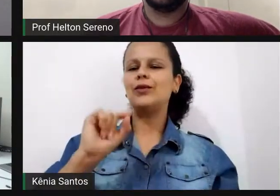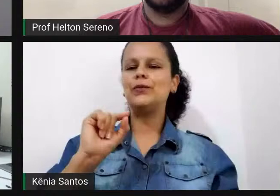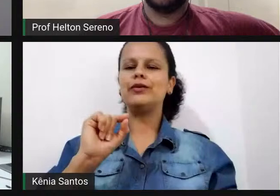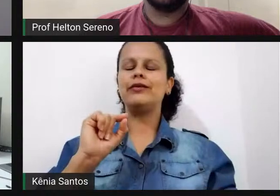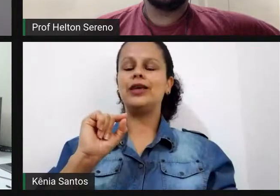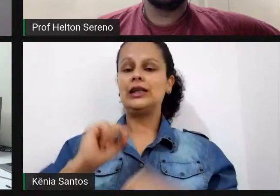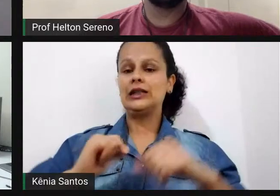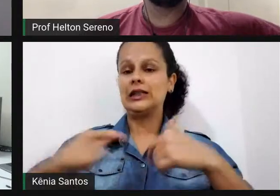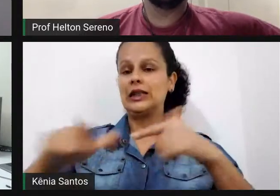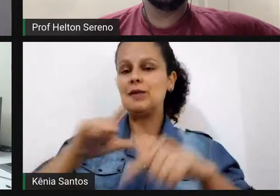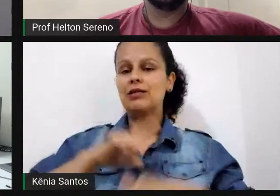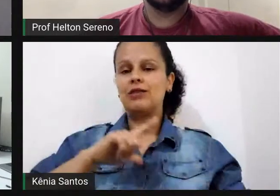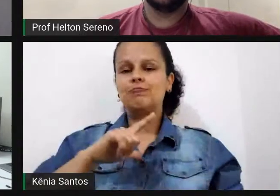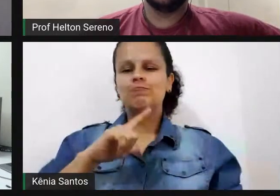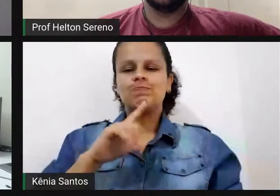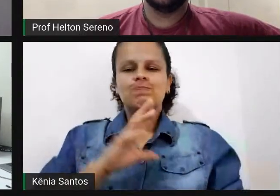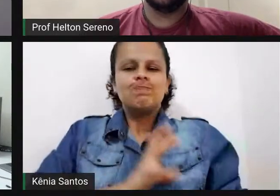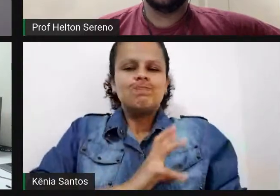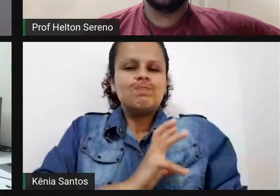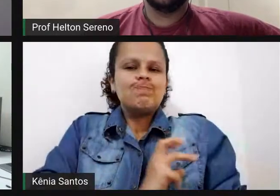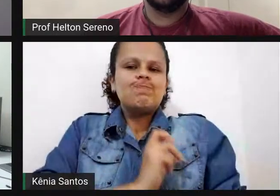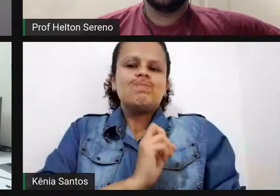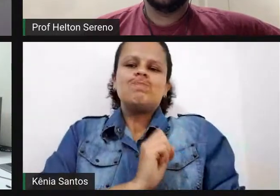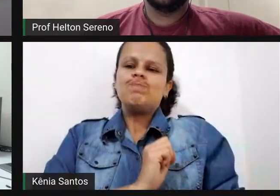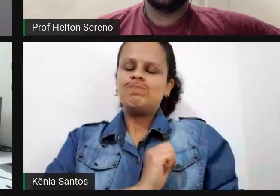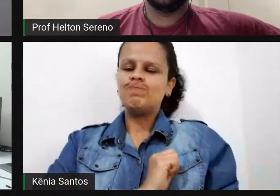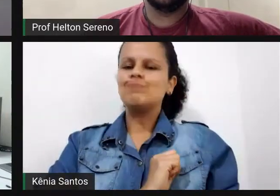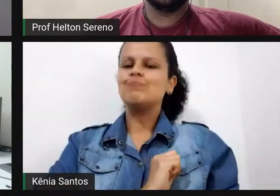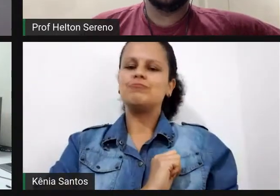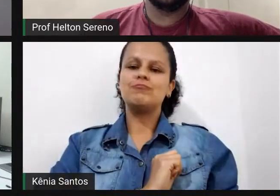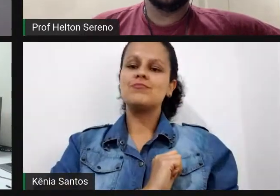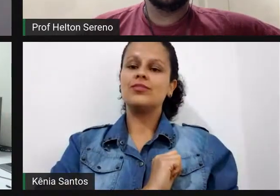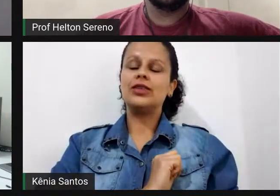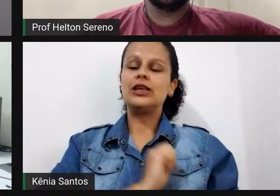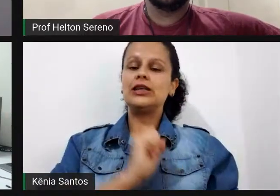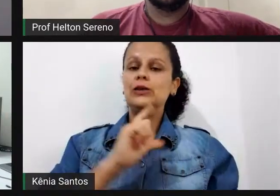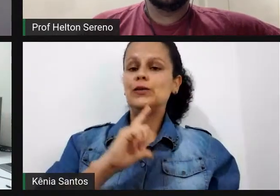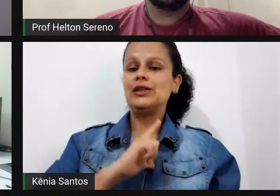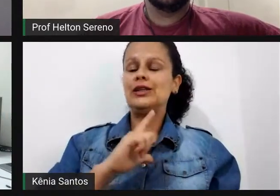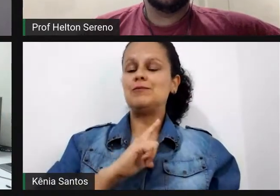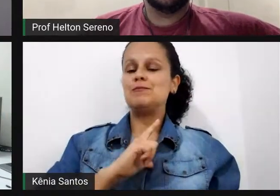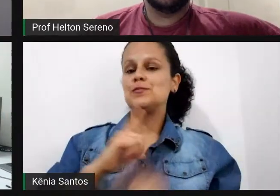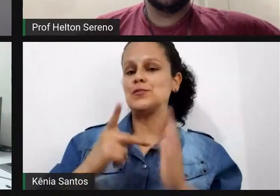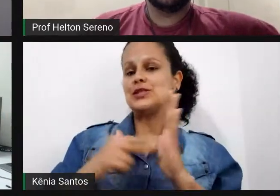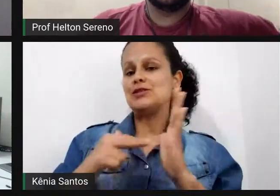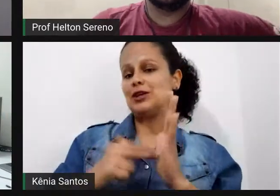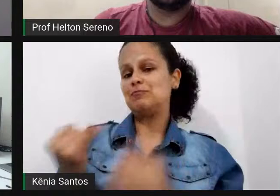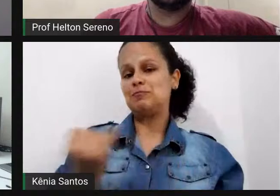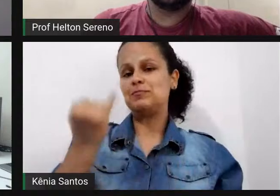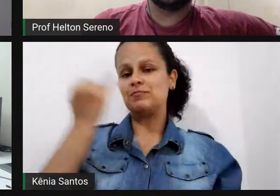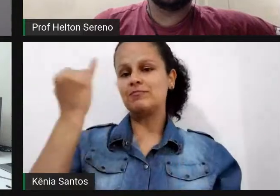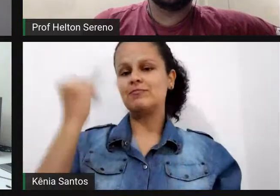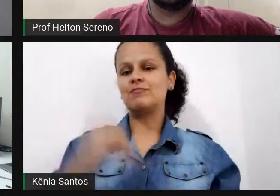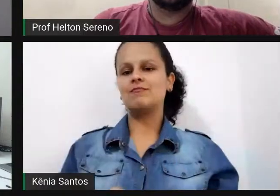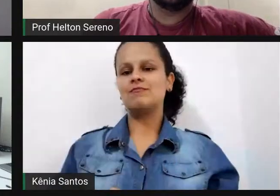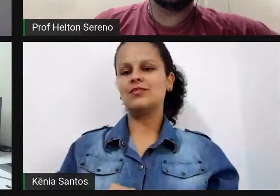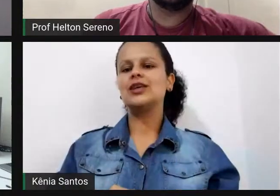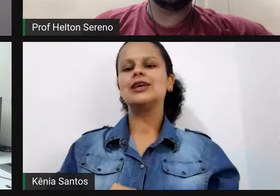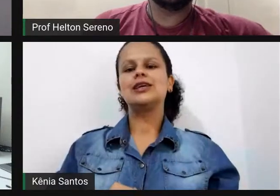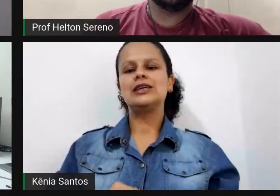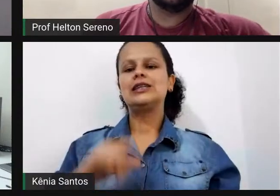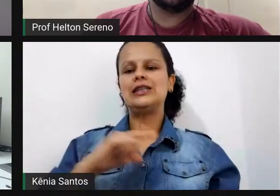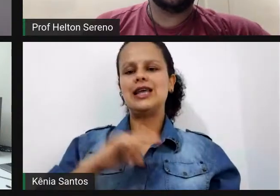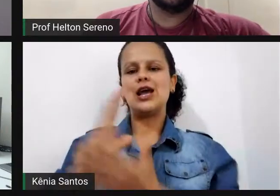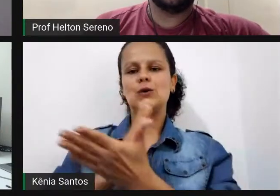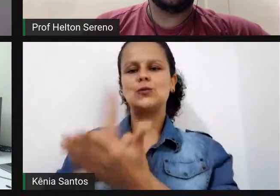fazem e isso conta muito, tem um peso muito grande, tá? Alguns deles já até visitaram alguns campos